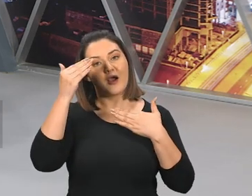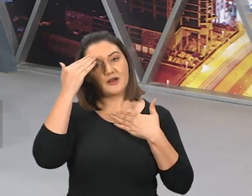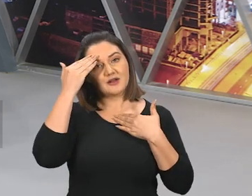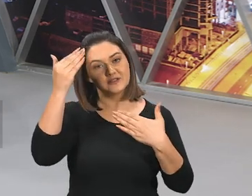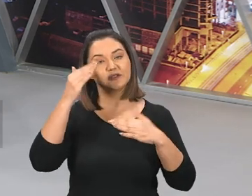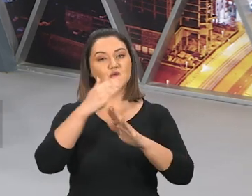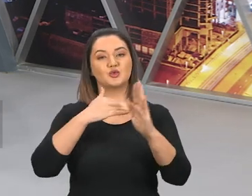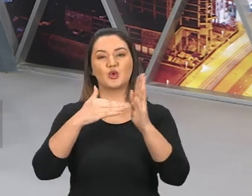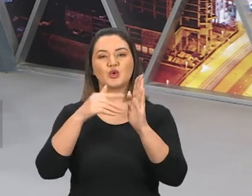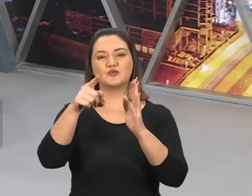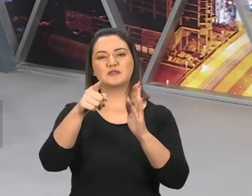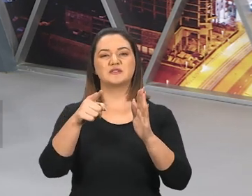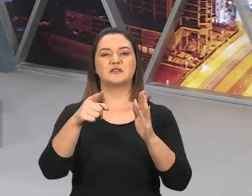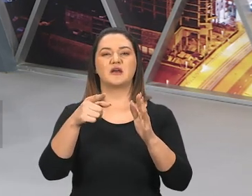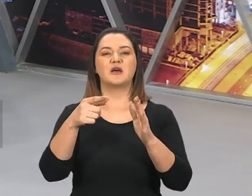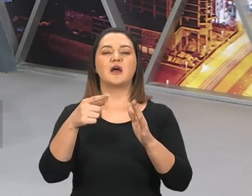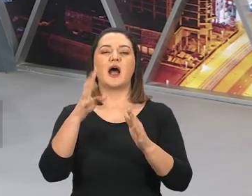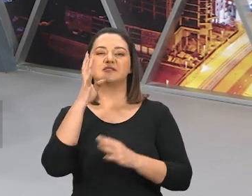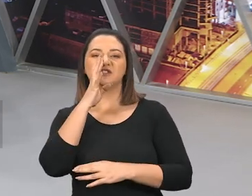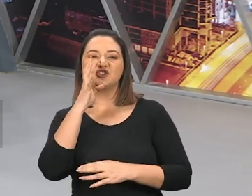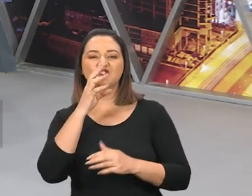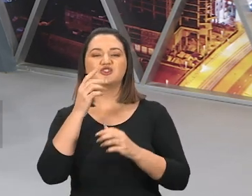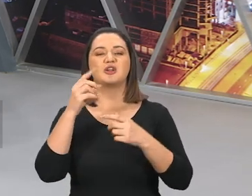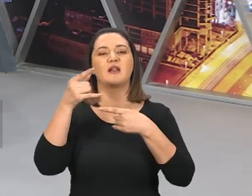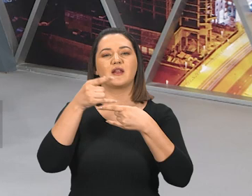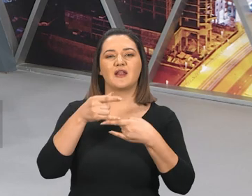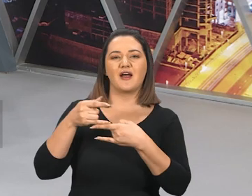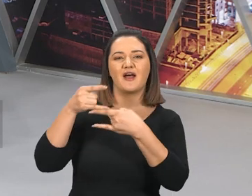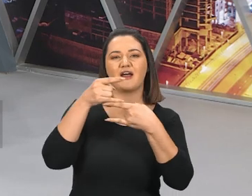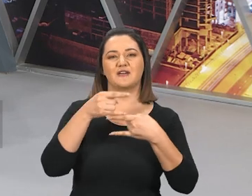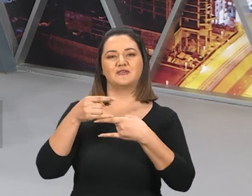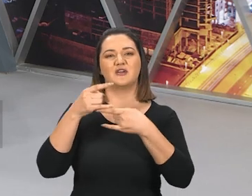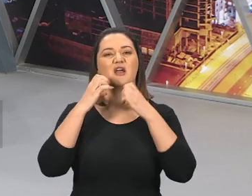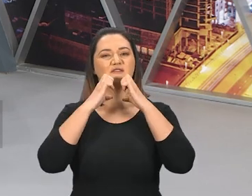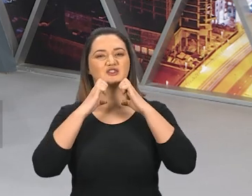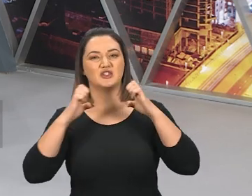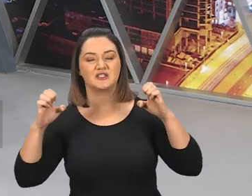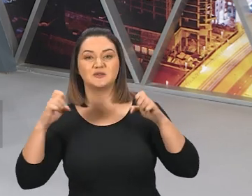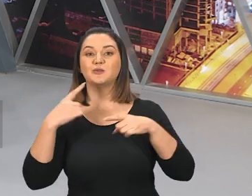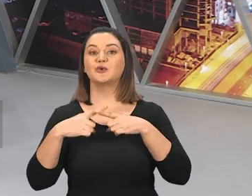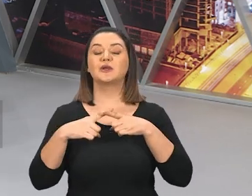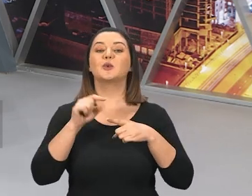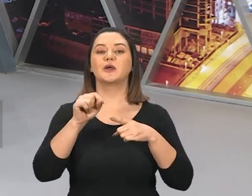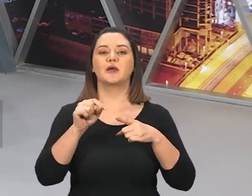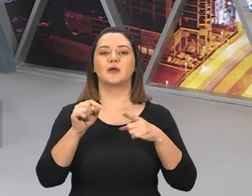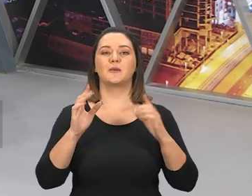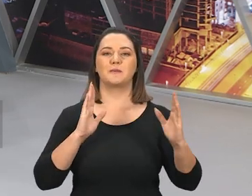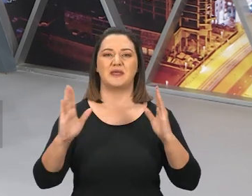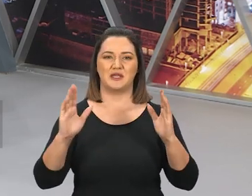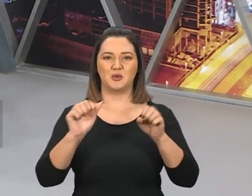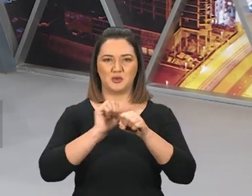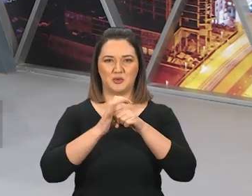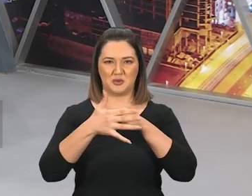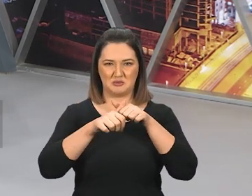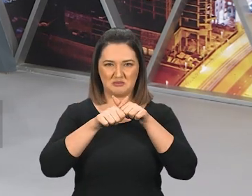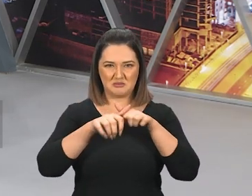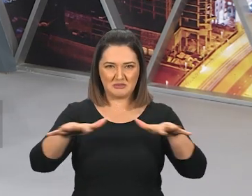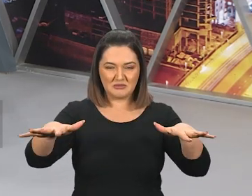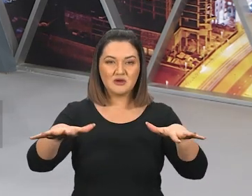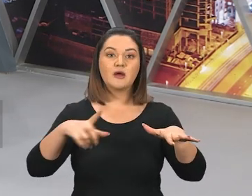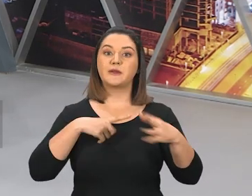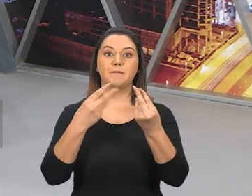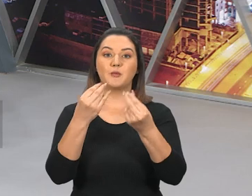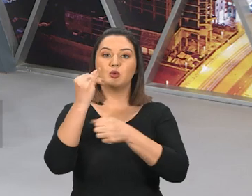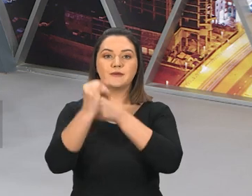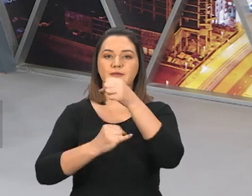que acompanham todas essas lives que fazemos, os evangelismos. Agora, com essa época de pandemia, estamos fazendo muita coisa